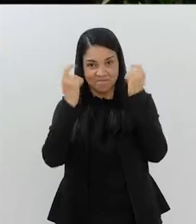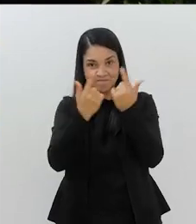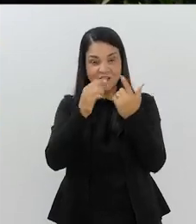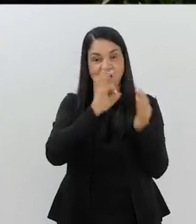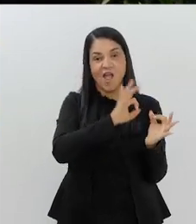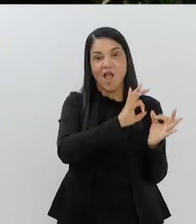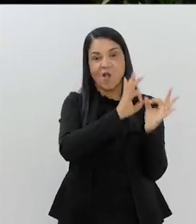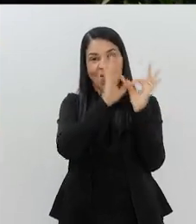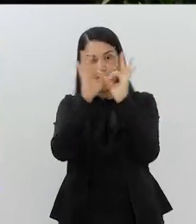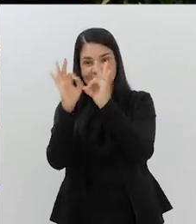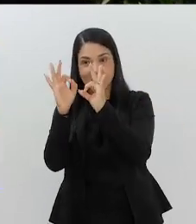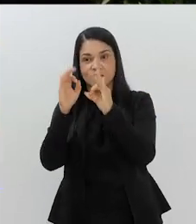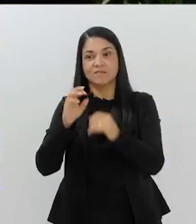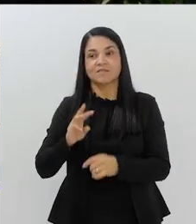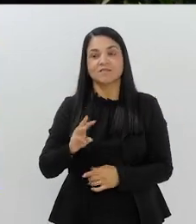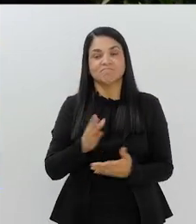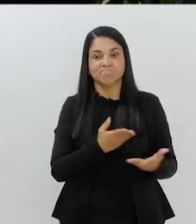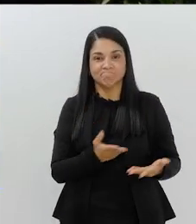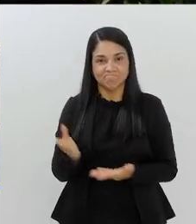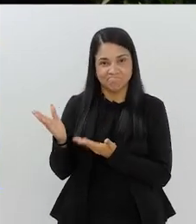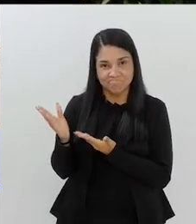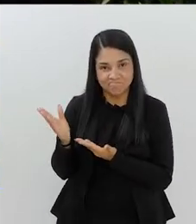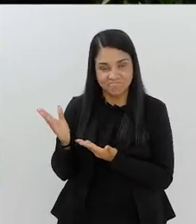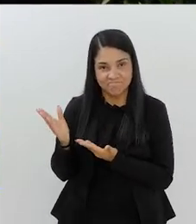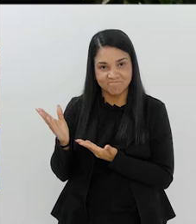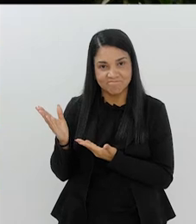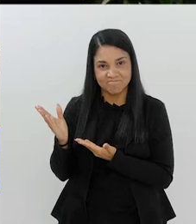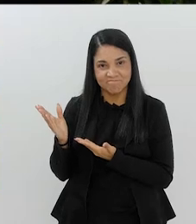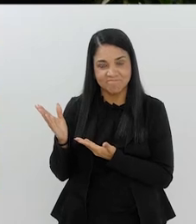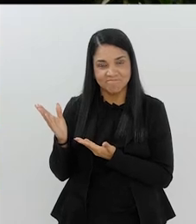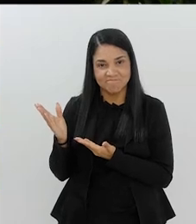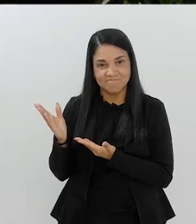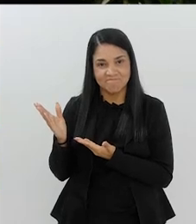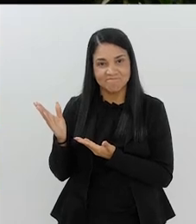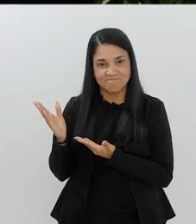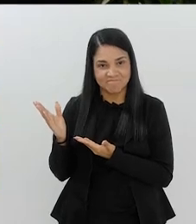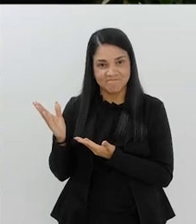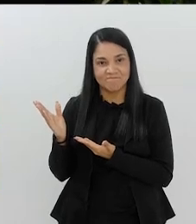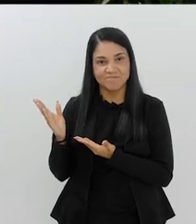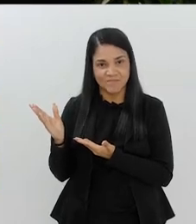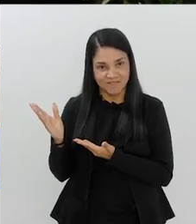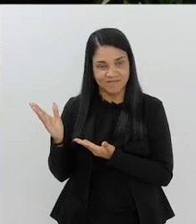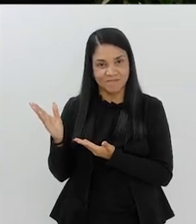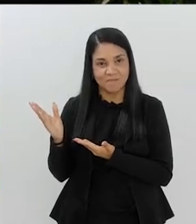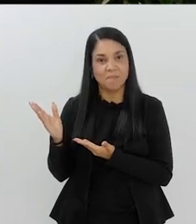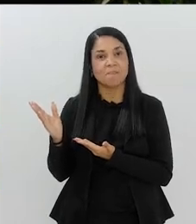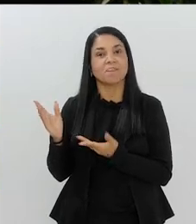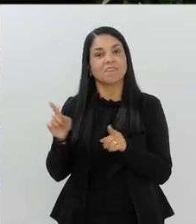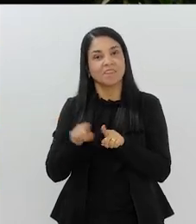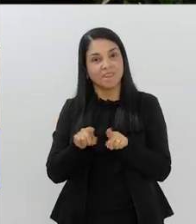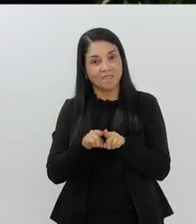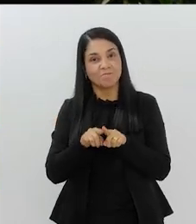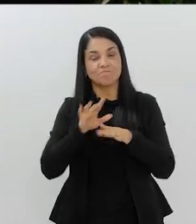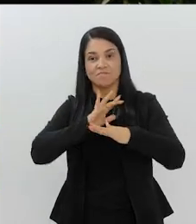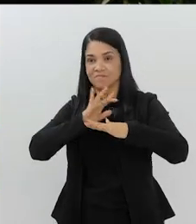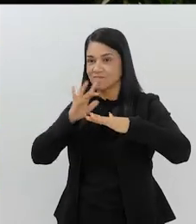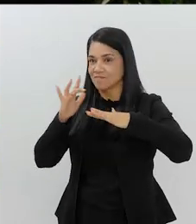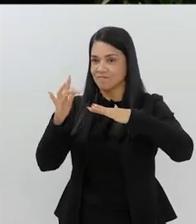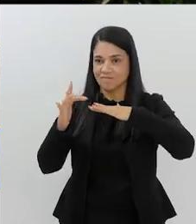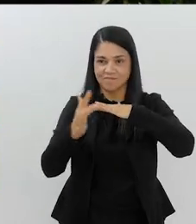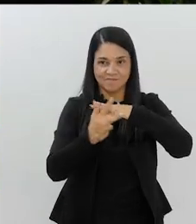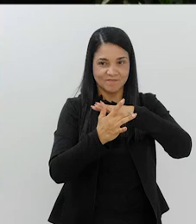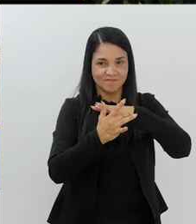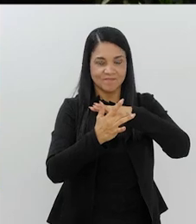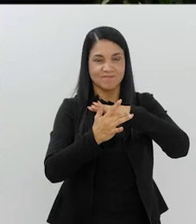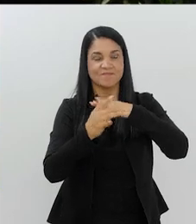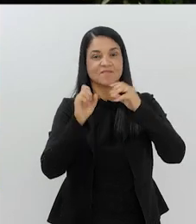da TV Alerj, pode acompanhar tudo através do www.alerj.rj.gov.br,